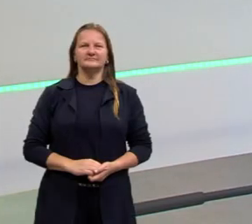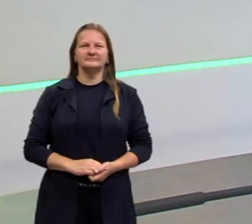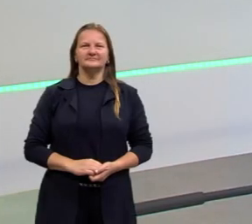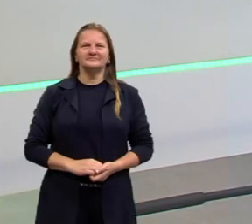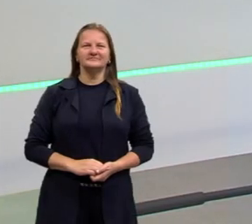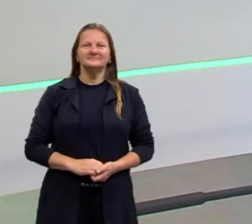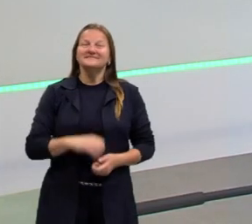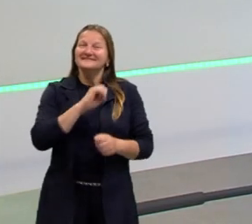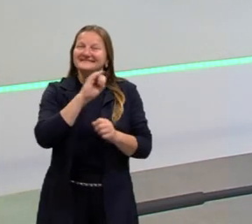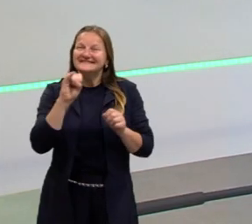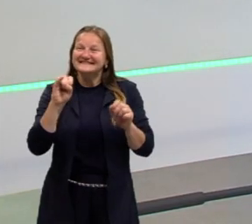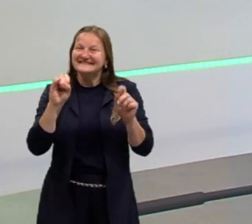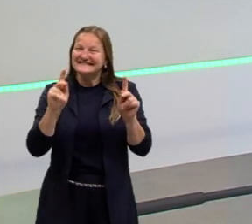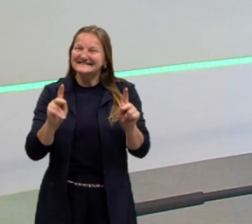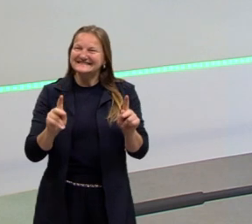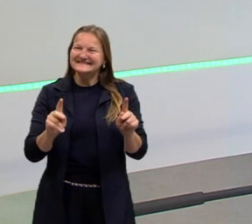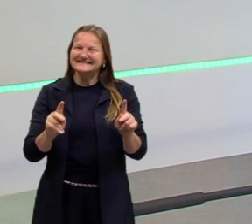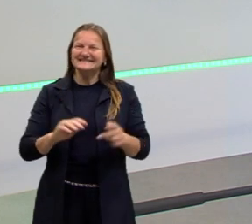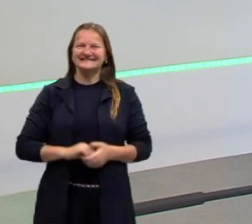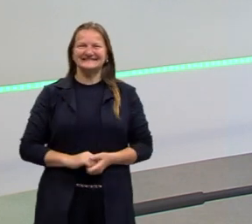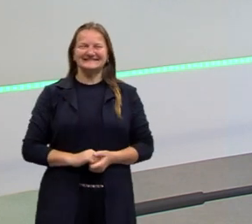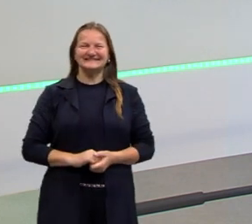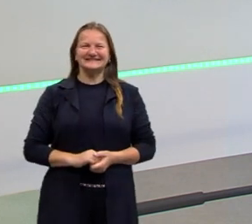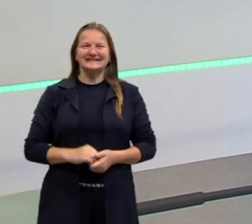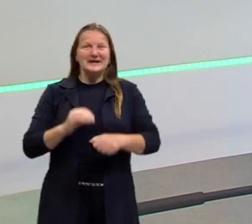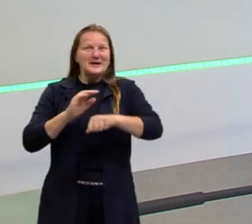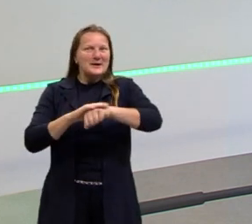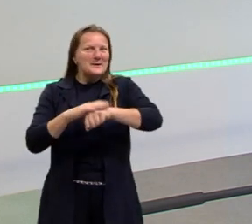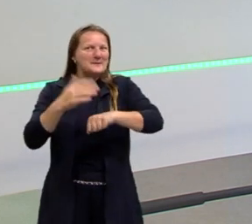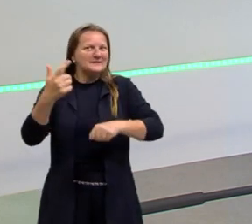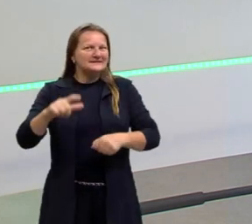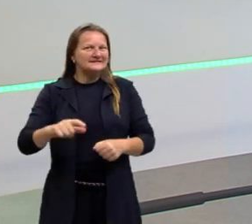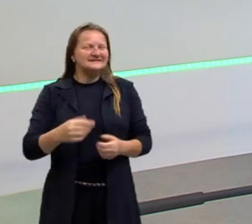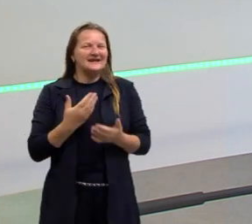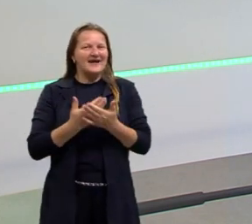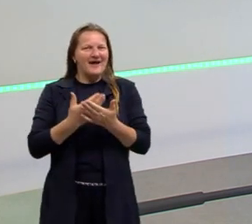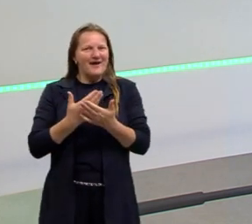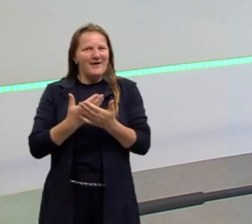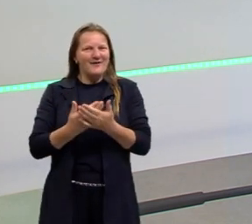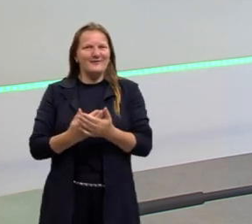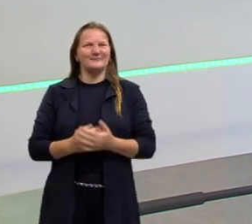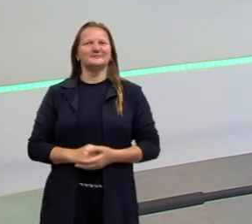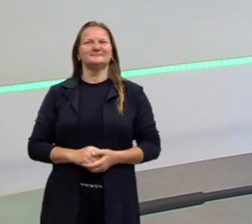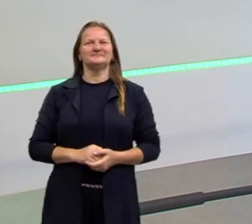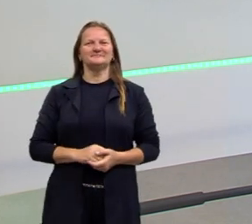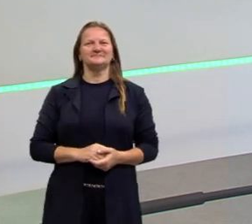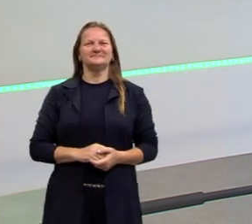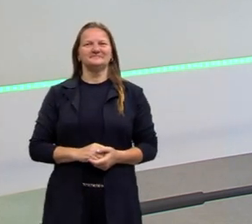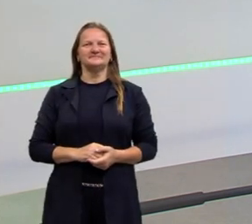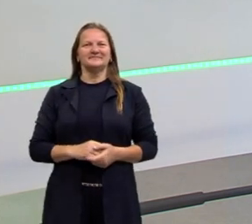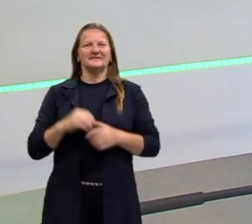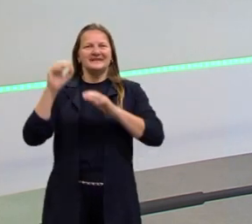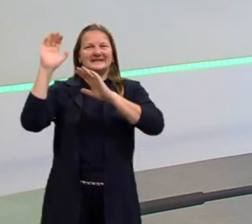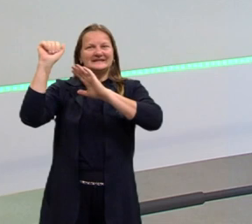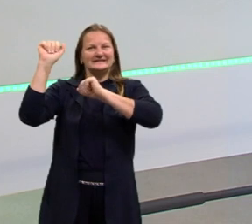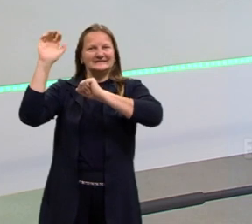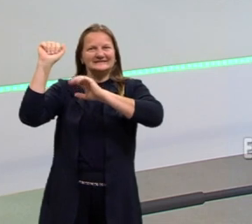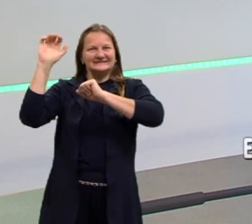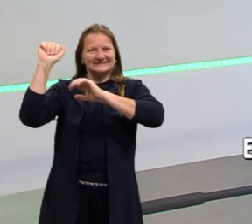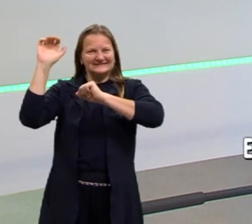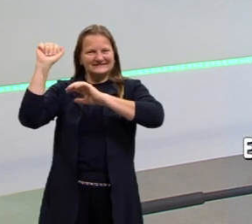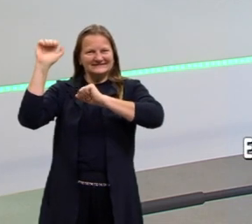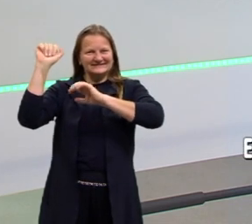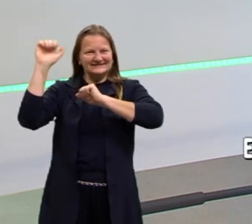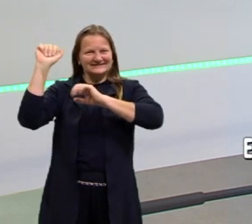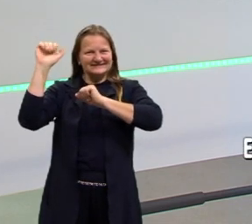Olá carinhos, mais uma vez estou aqui para trabalhar com vocês o componente curricular